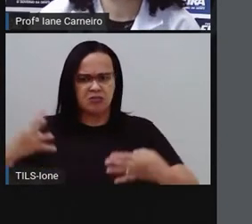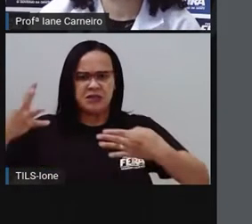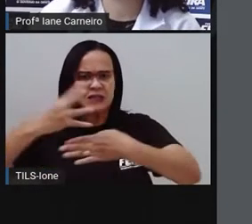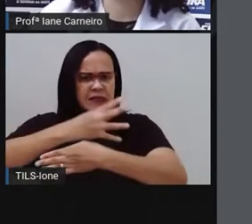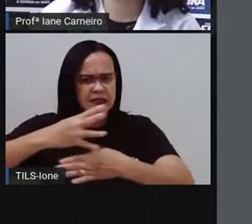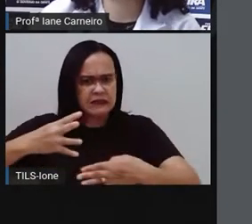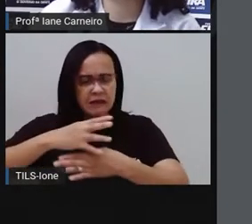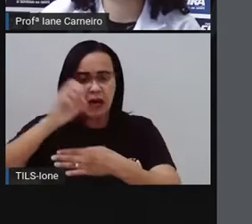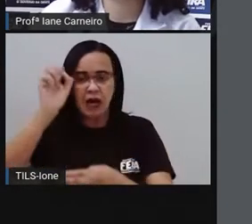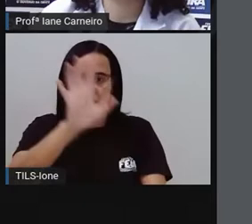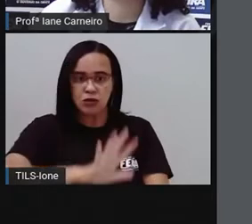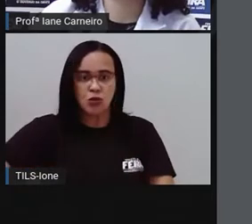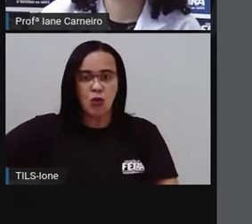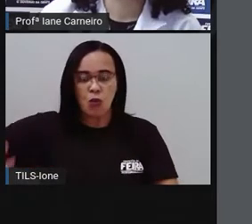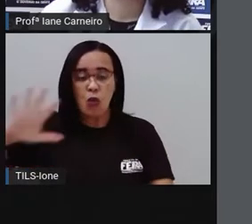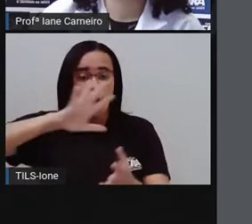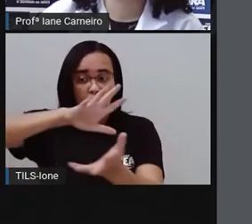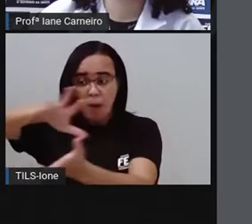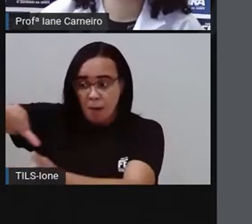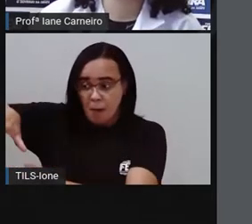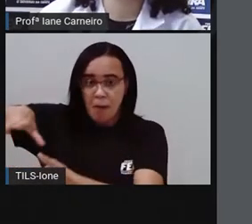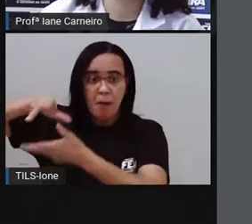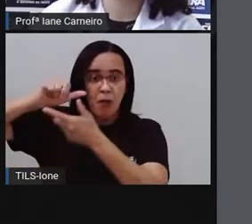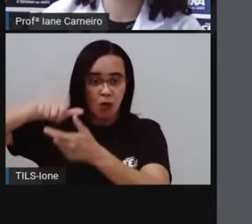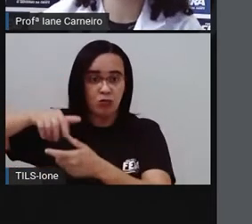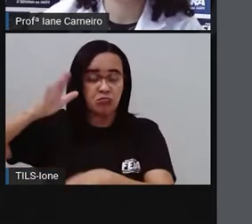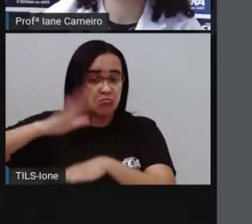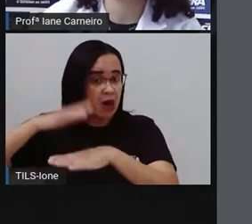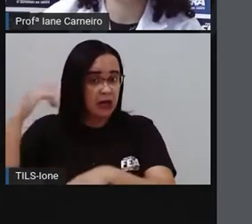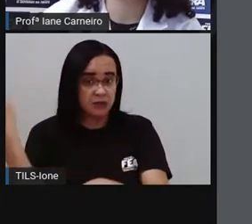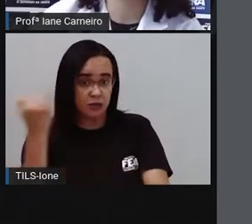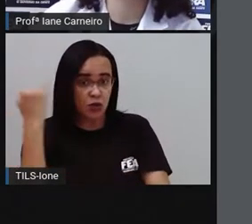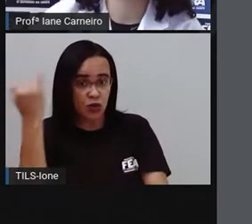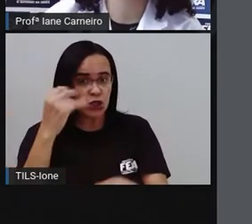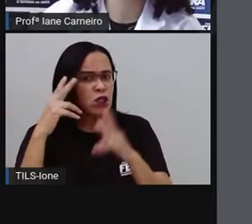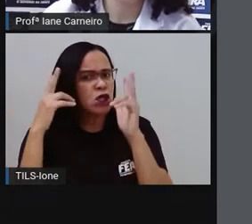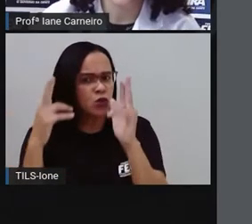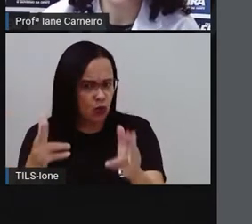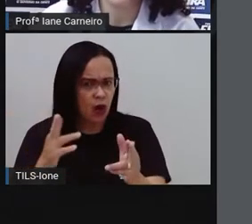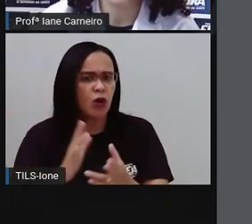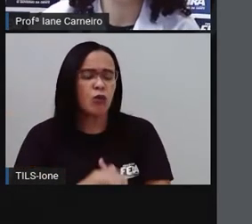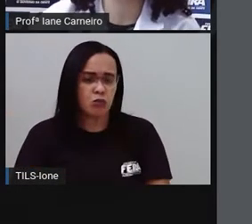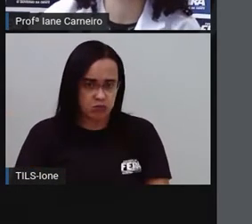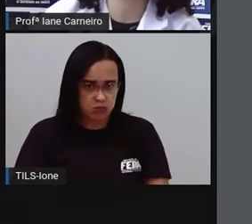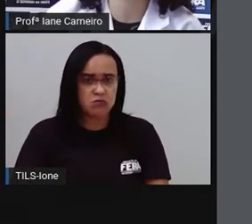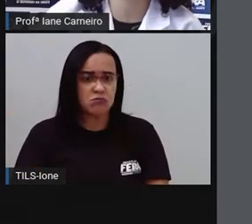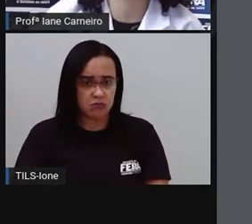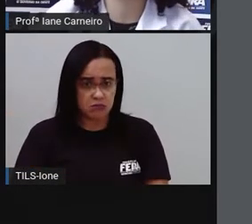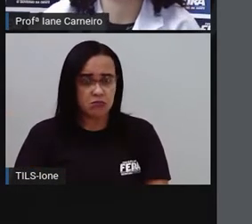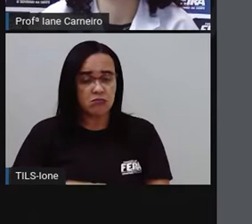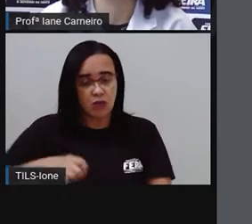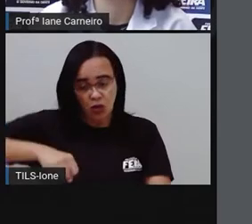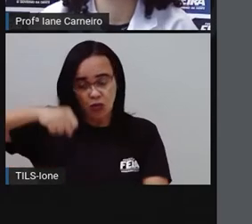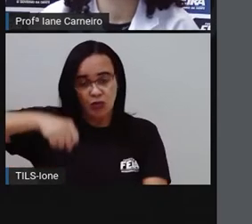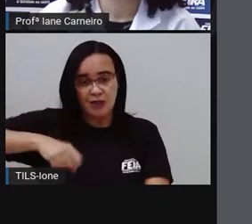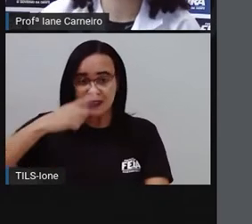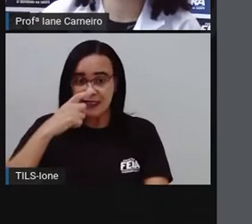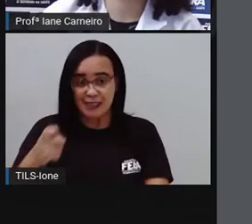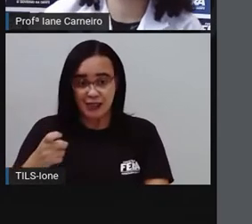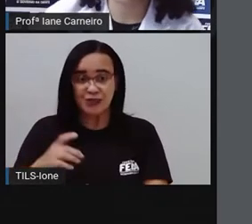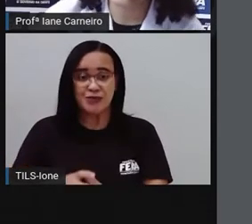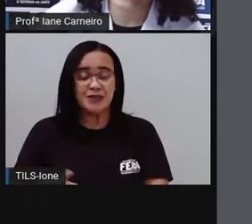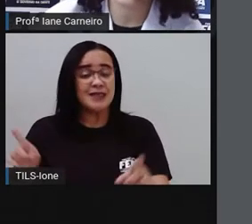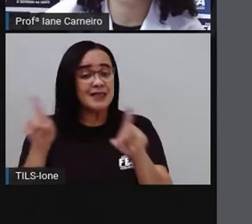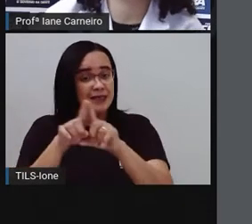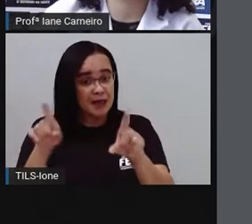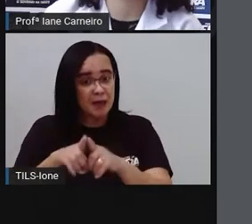A gente também combinou que quem puder vai plantar uma árvore em frente da sua casa. E vai